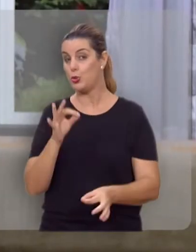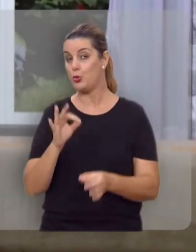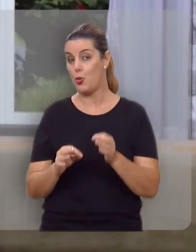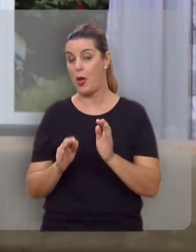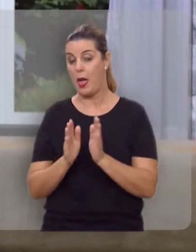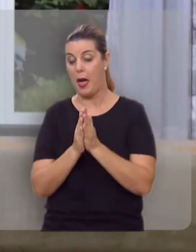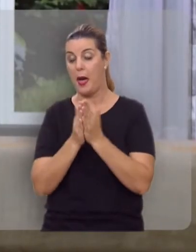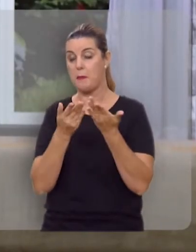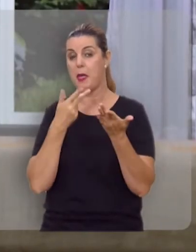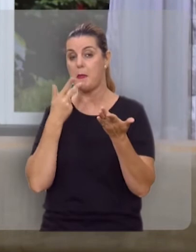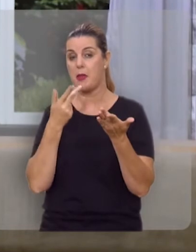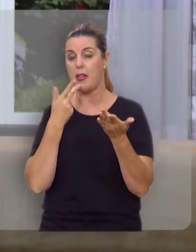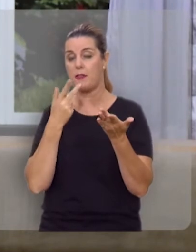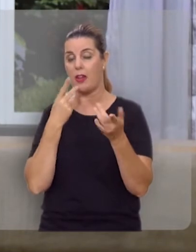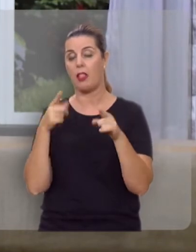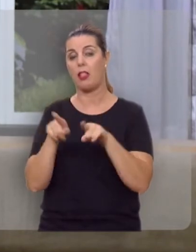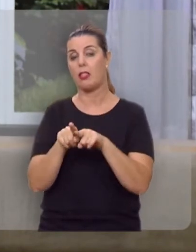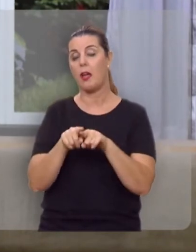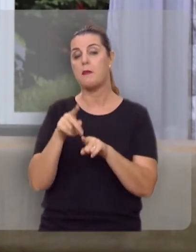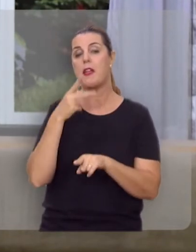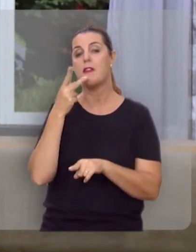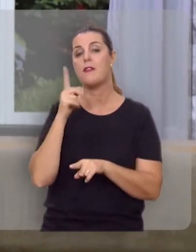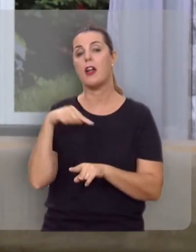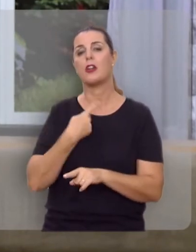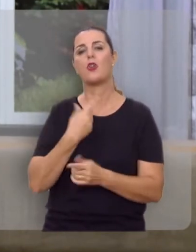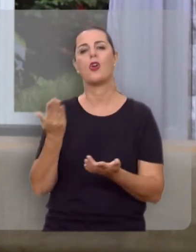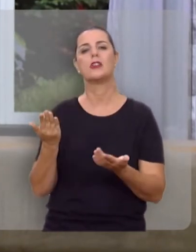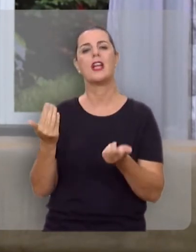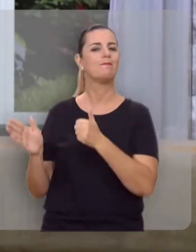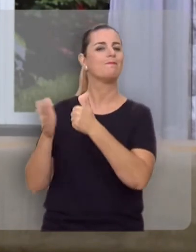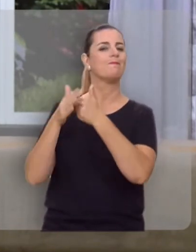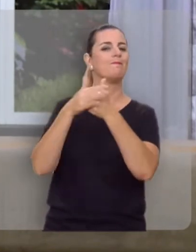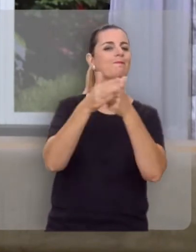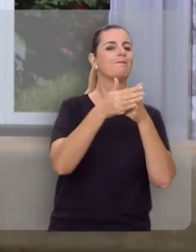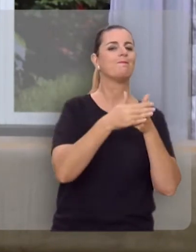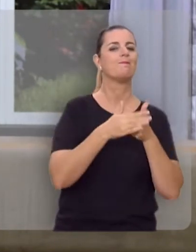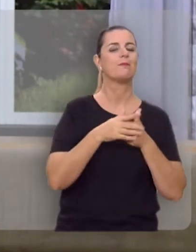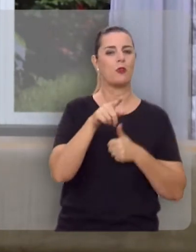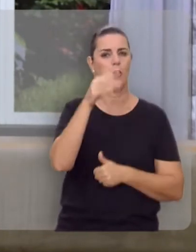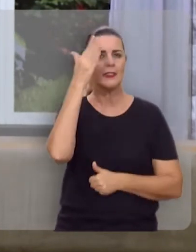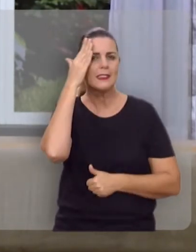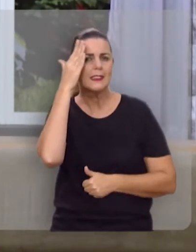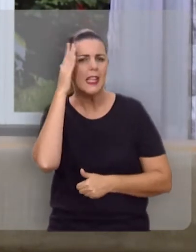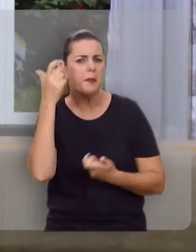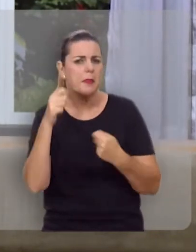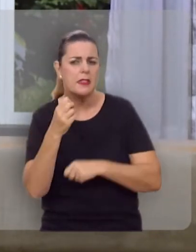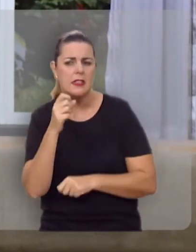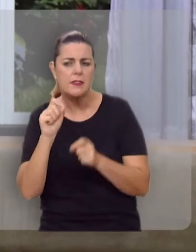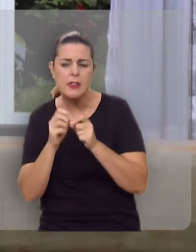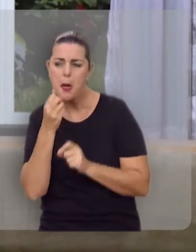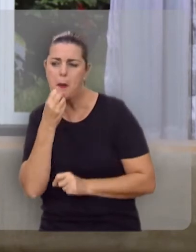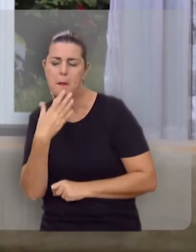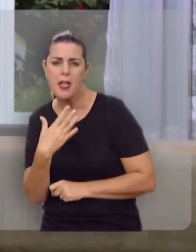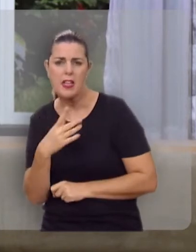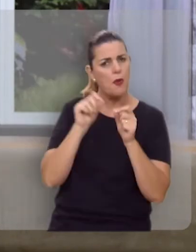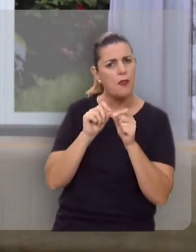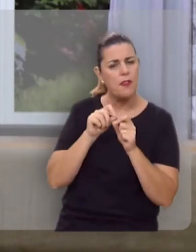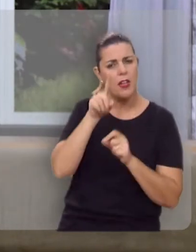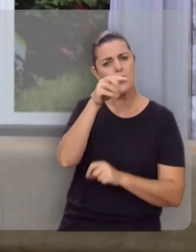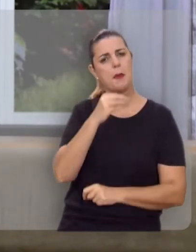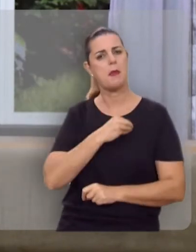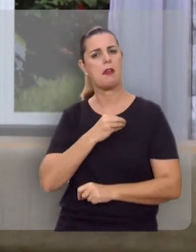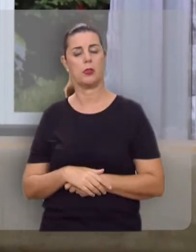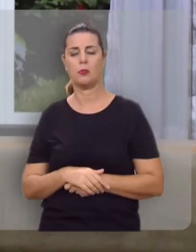do juízo, diz a Bíblia que nós vamos ser julgados também pelas nossas omissões. A palavra de Deus diz que se você sabe que deve fazer o bem e não faz,